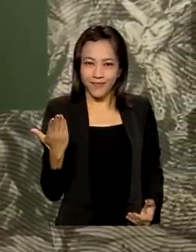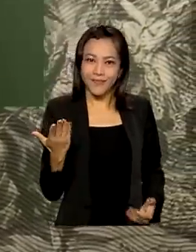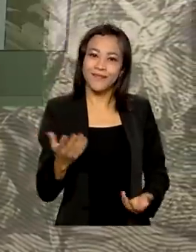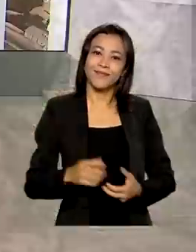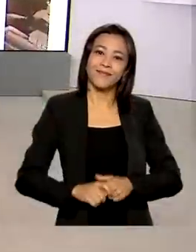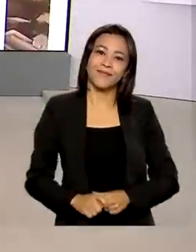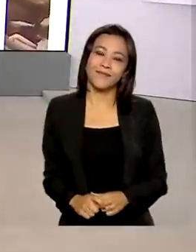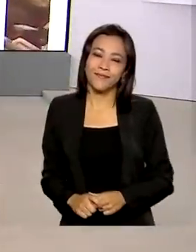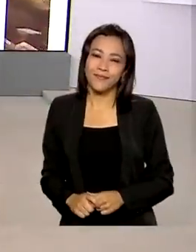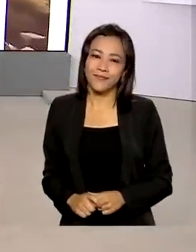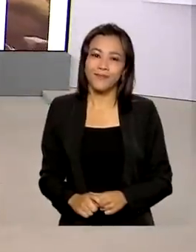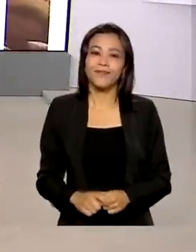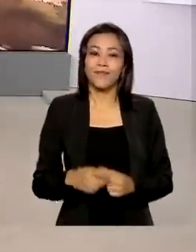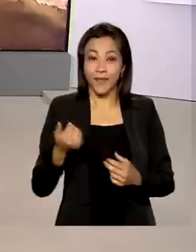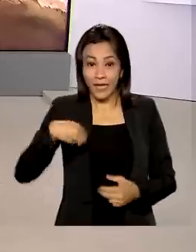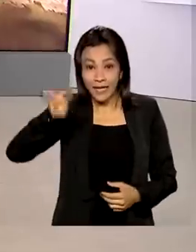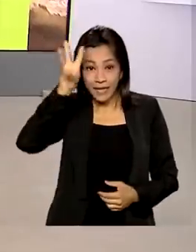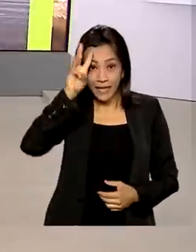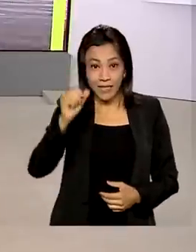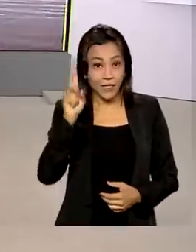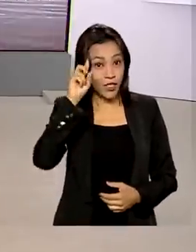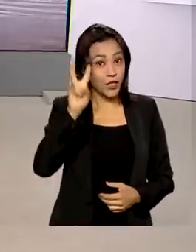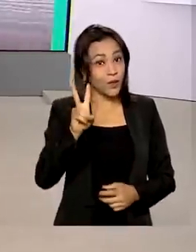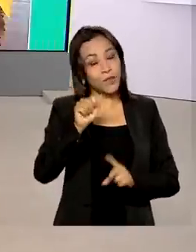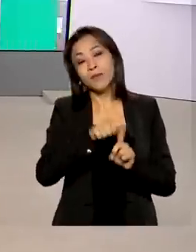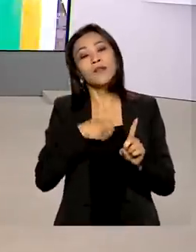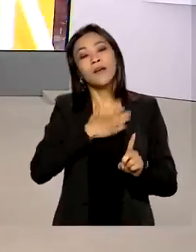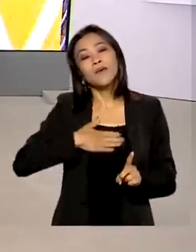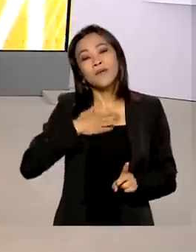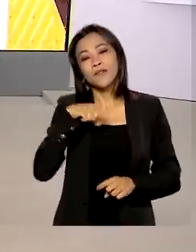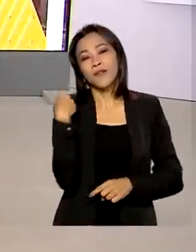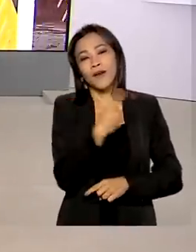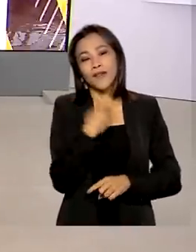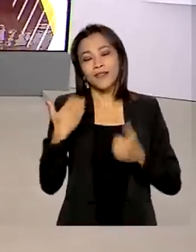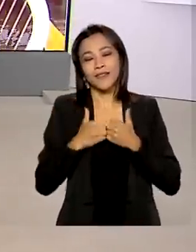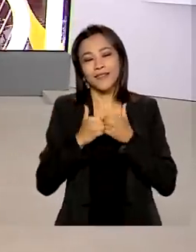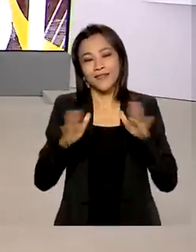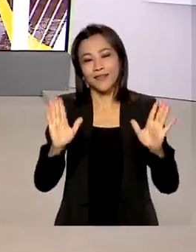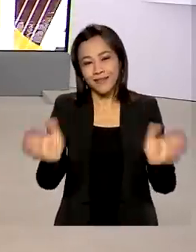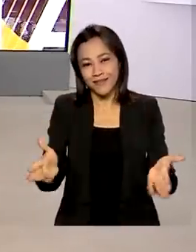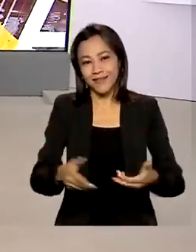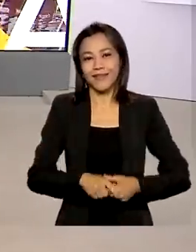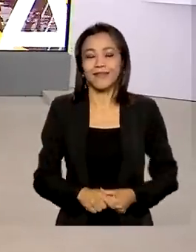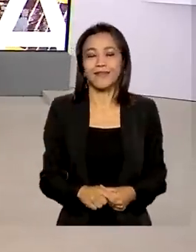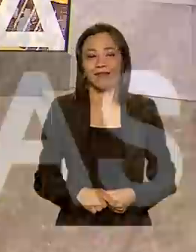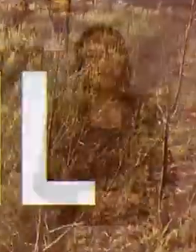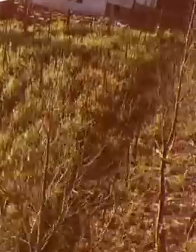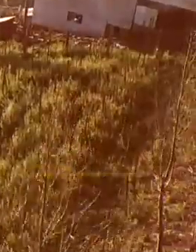Brasil. Terça-feira, 2 de agosto, o Brasil em Dia já está no ar.